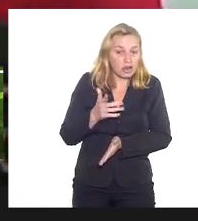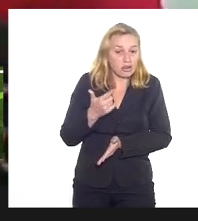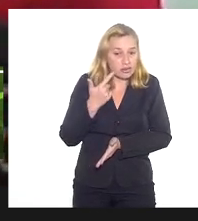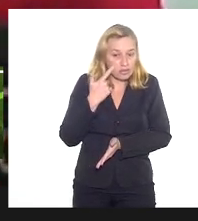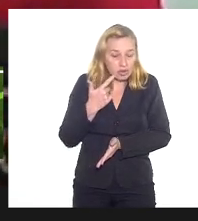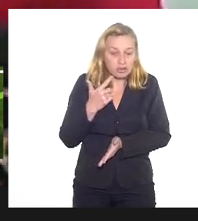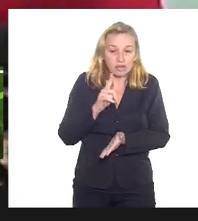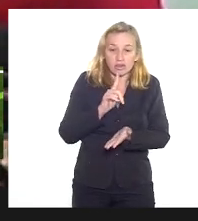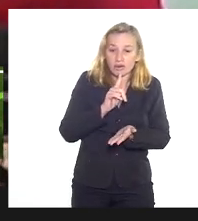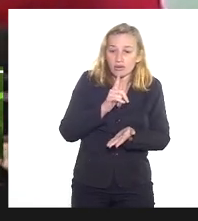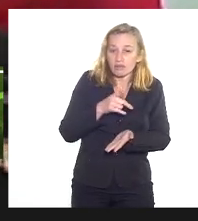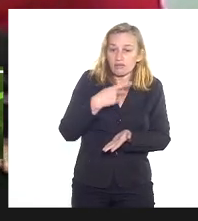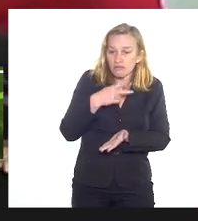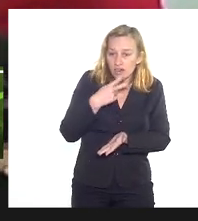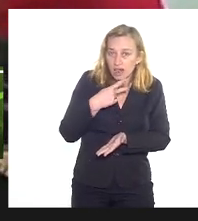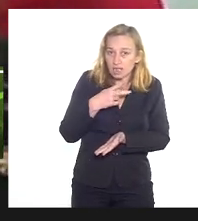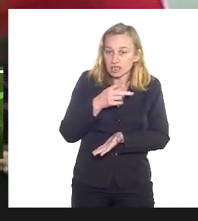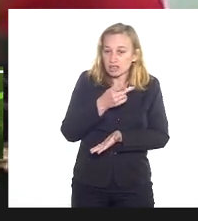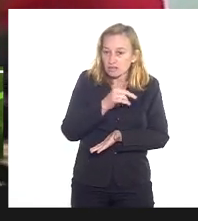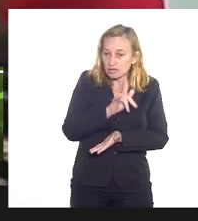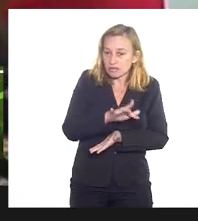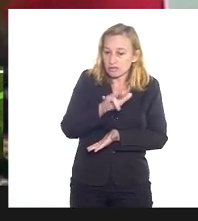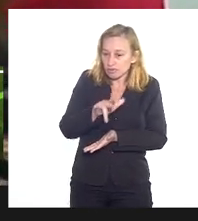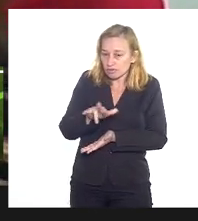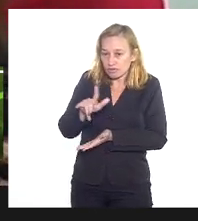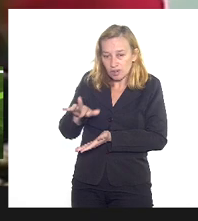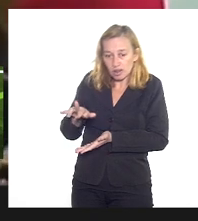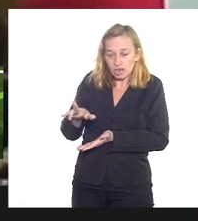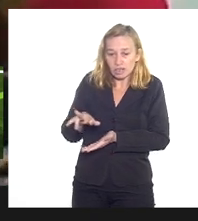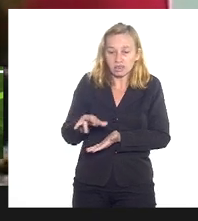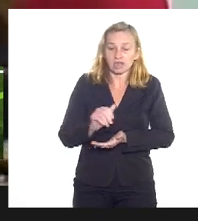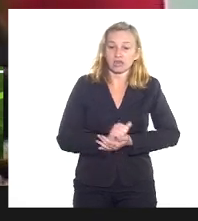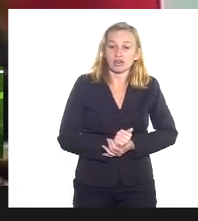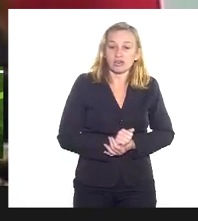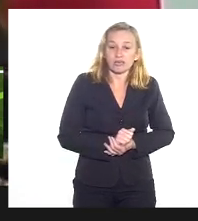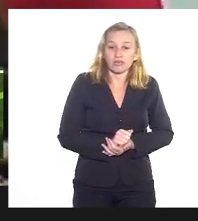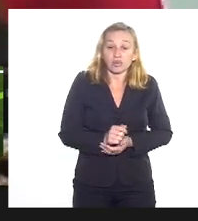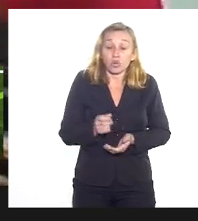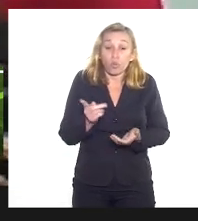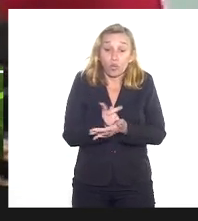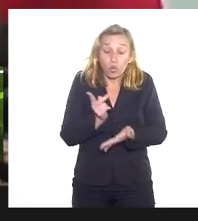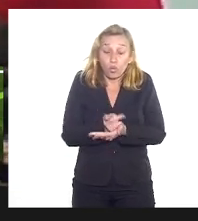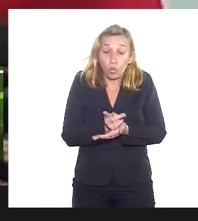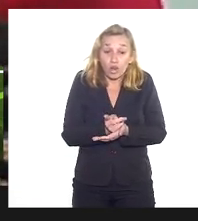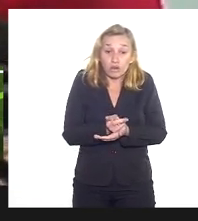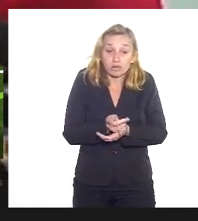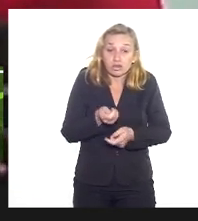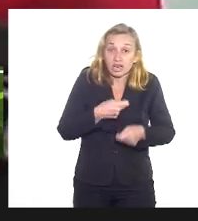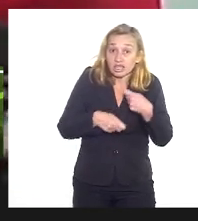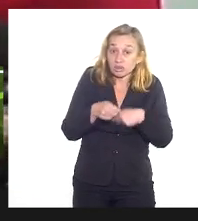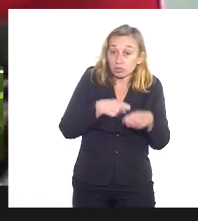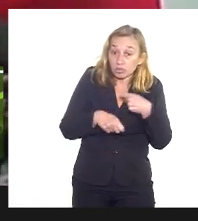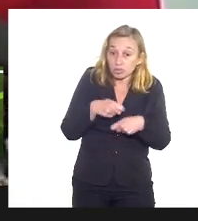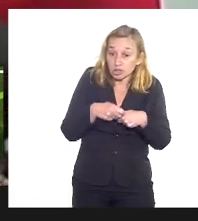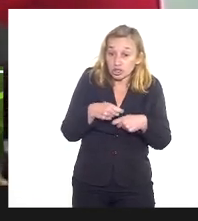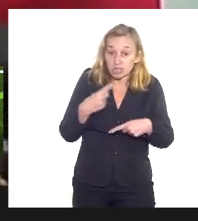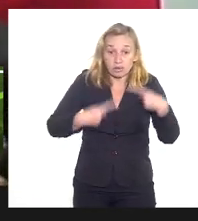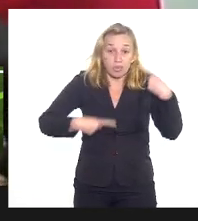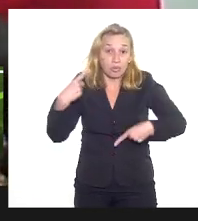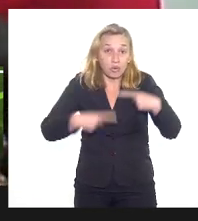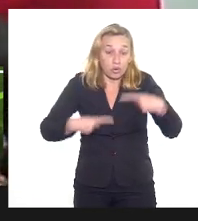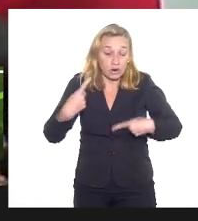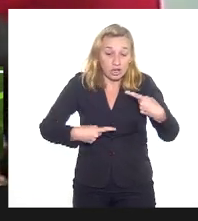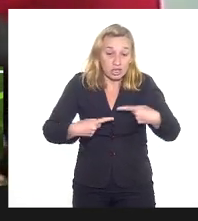em várias falas, uma falha na administração da política de proteção às